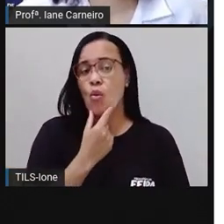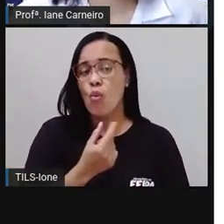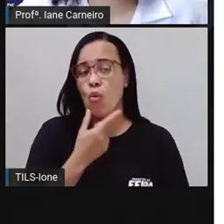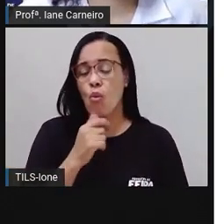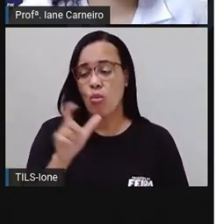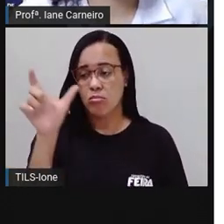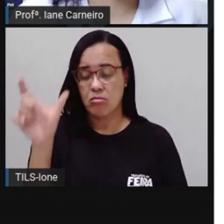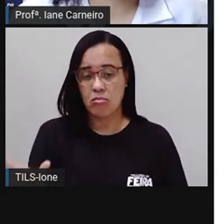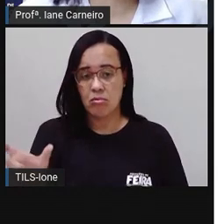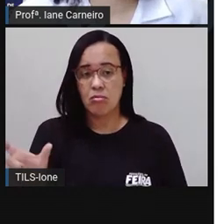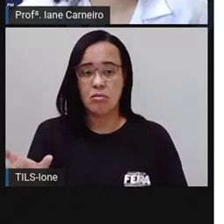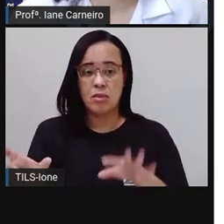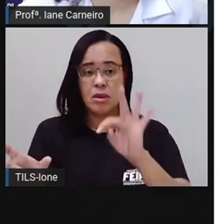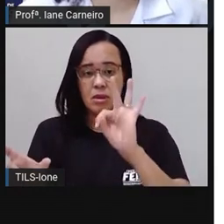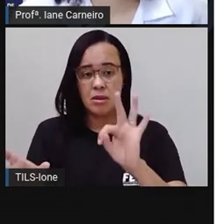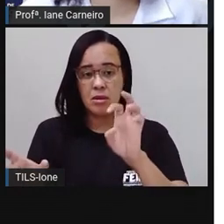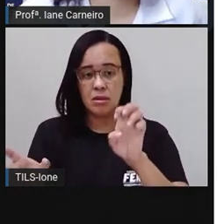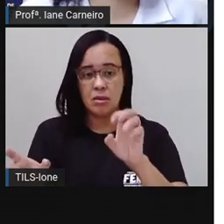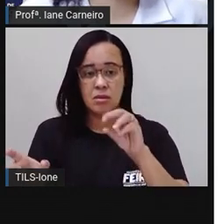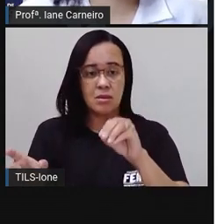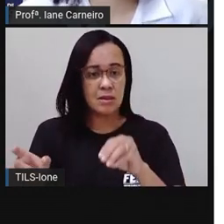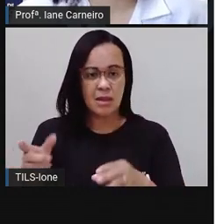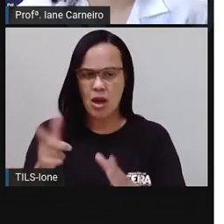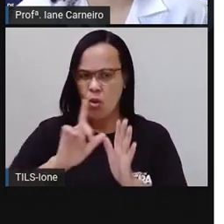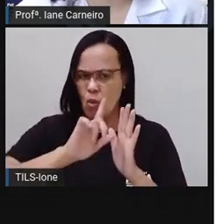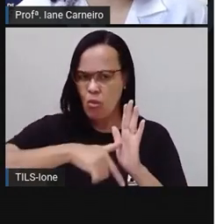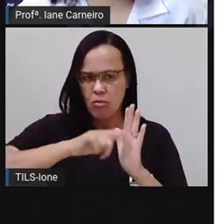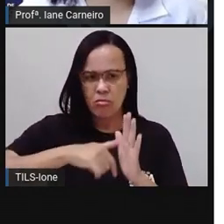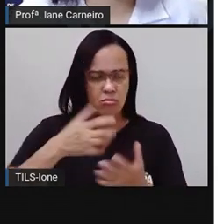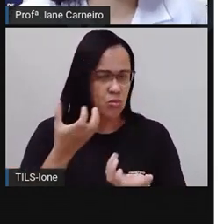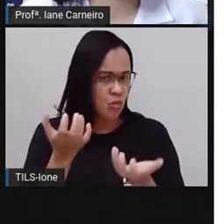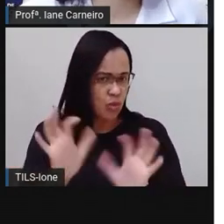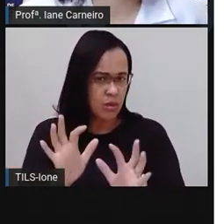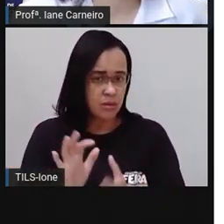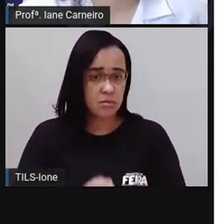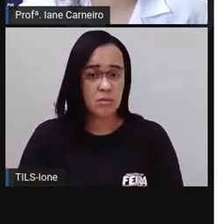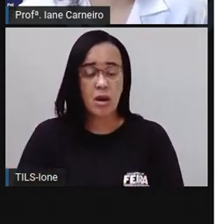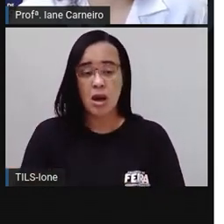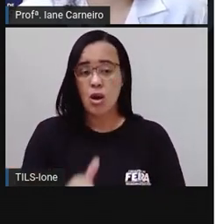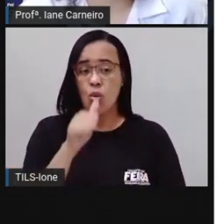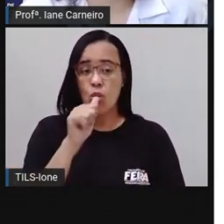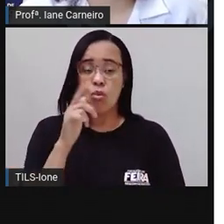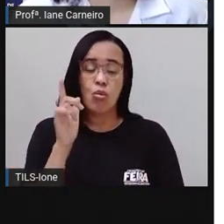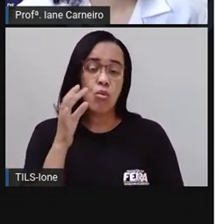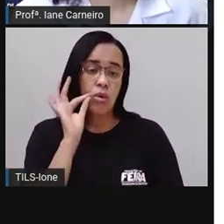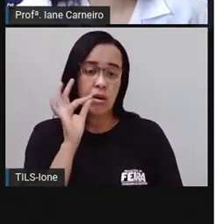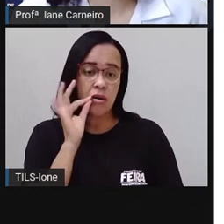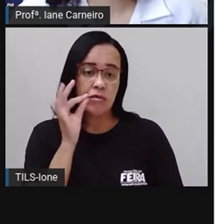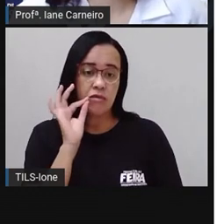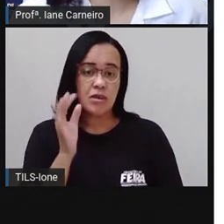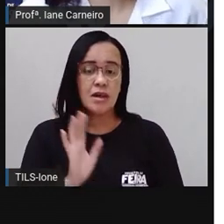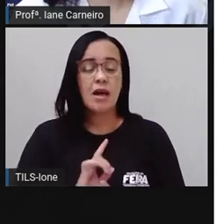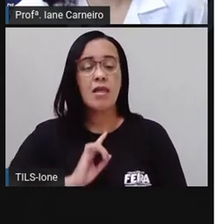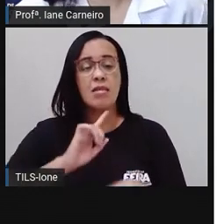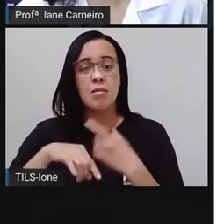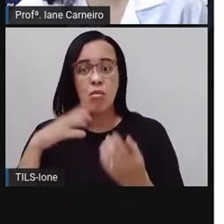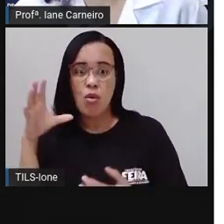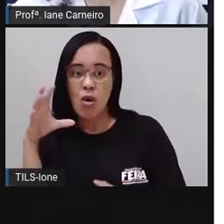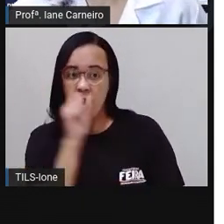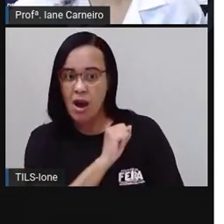Engoliu o café da manhã, pegou a mochila e despediu-se de sua mãe com um beijo. Tenha um bom